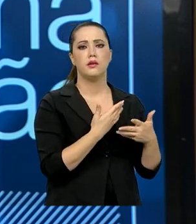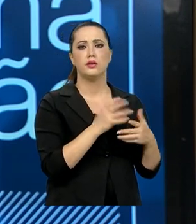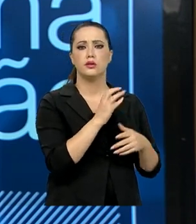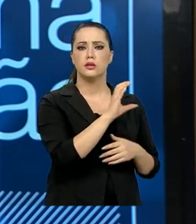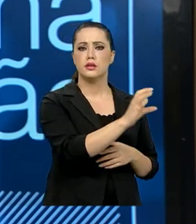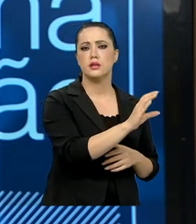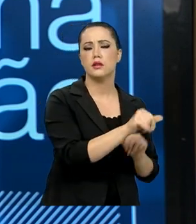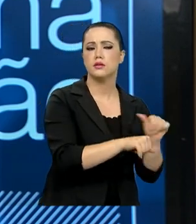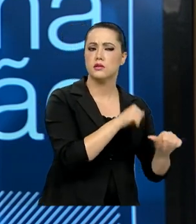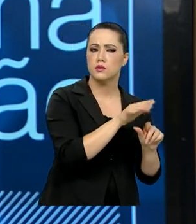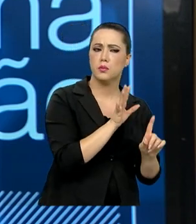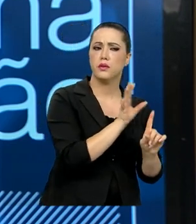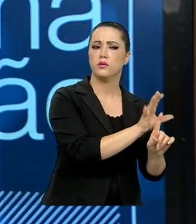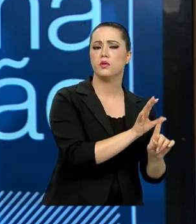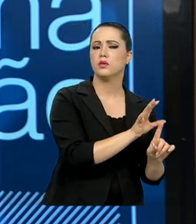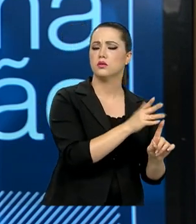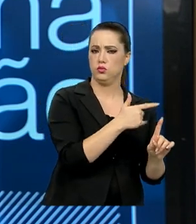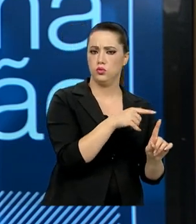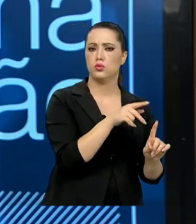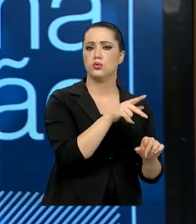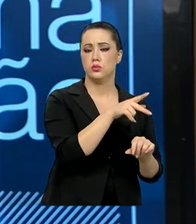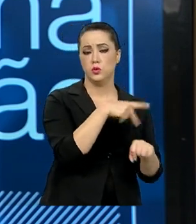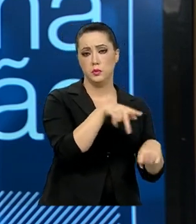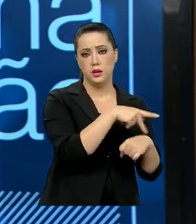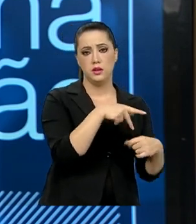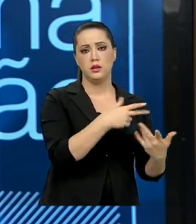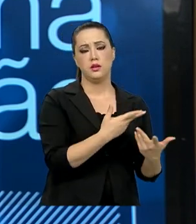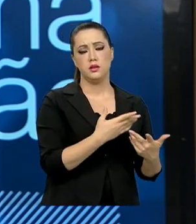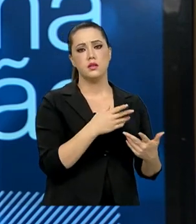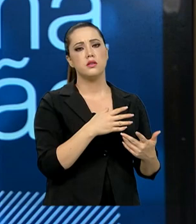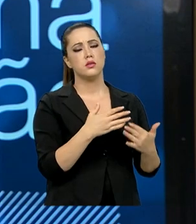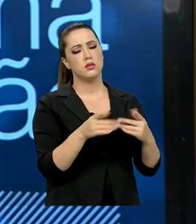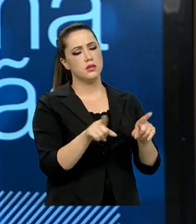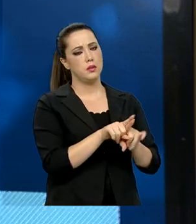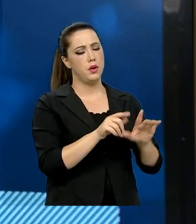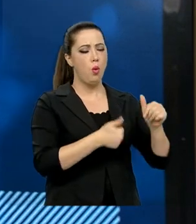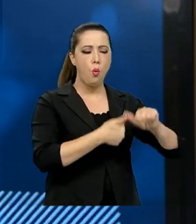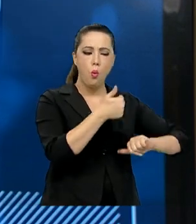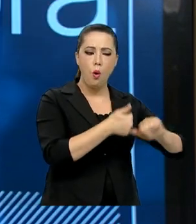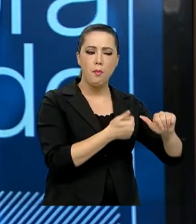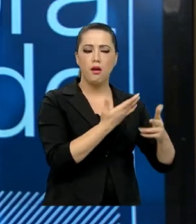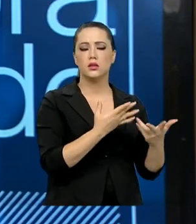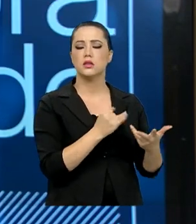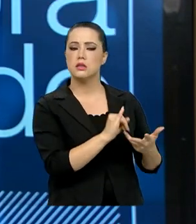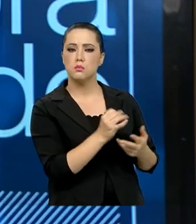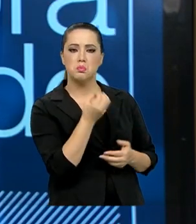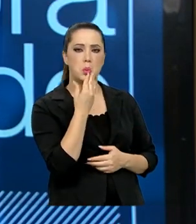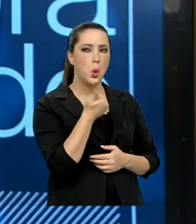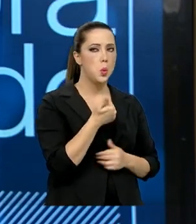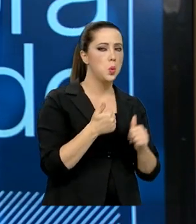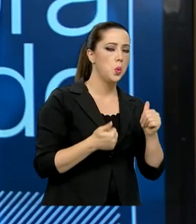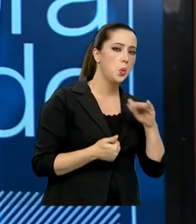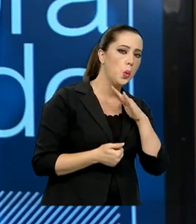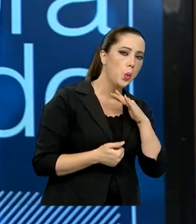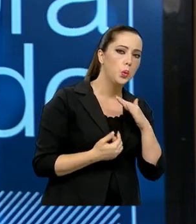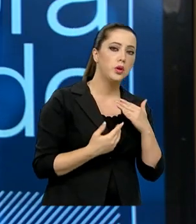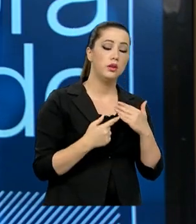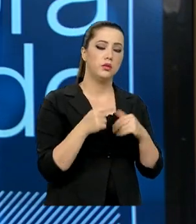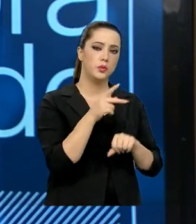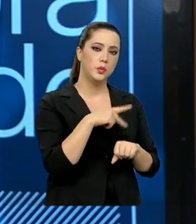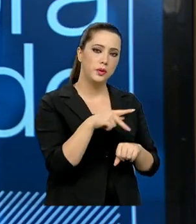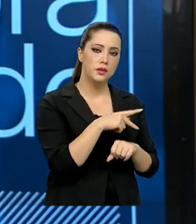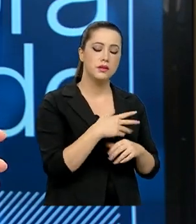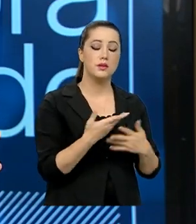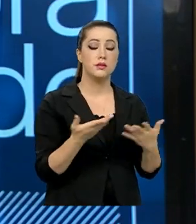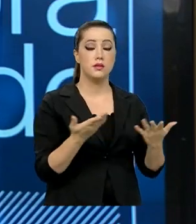e uma aferição dessa qualidade, em termos de impacto, tem sido objeto de atenção. E, sobretudo, agora,